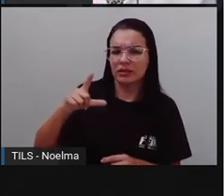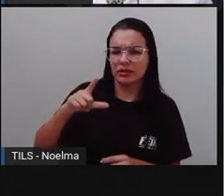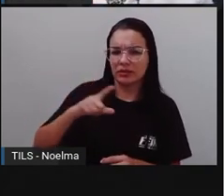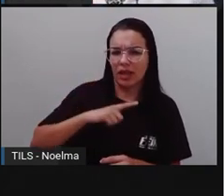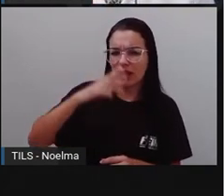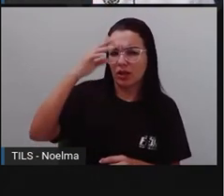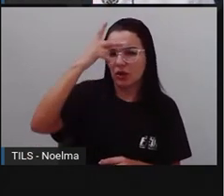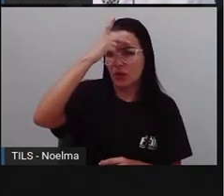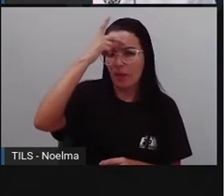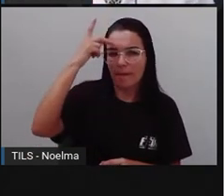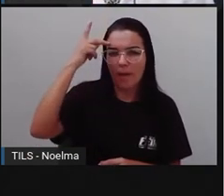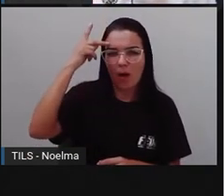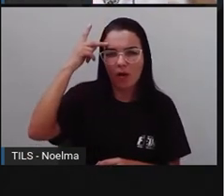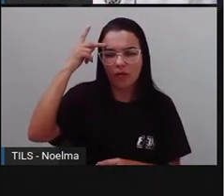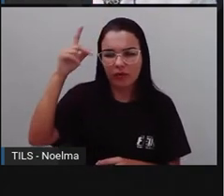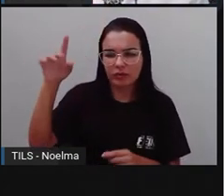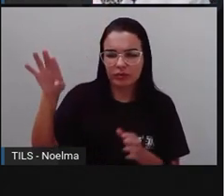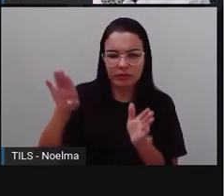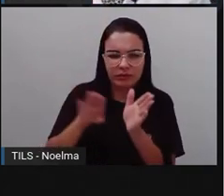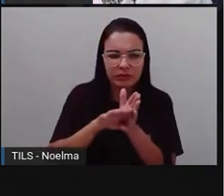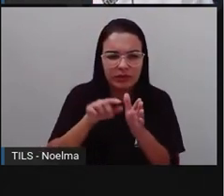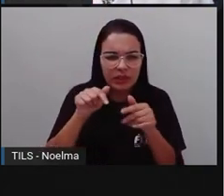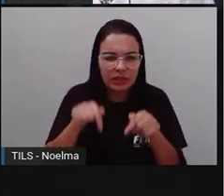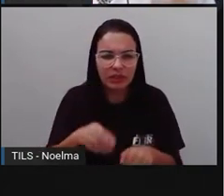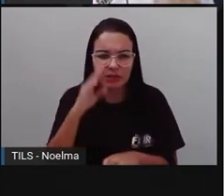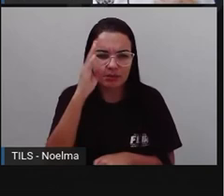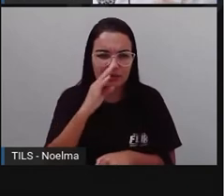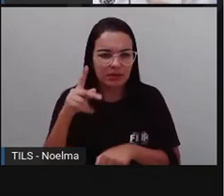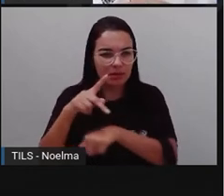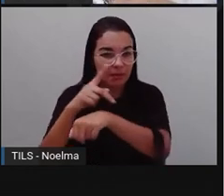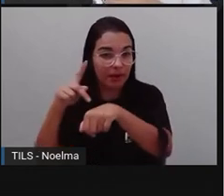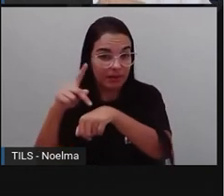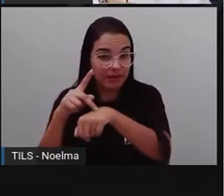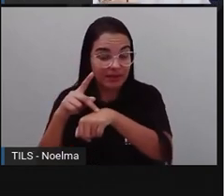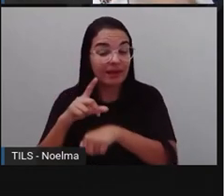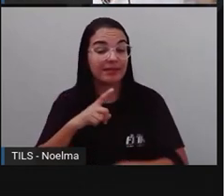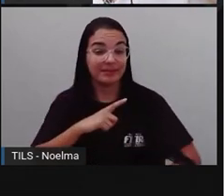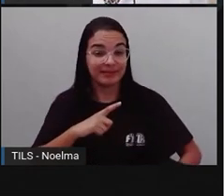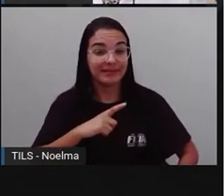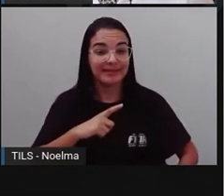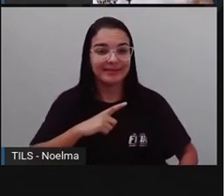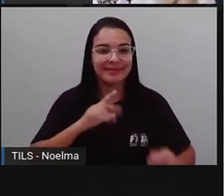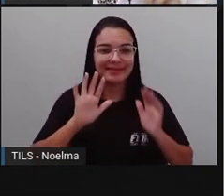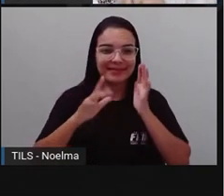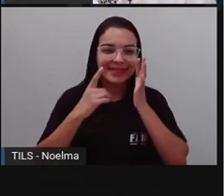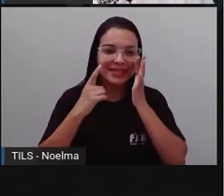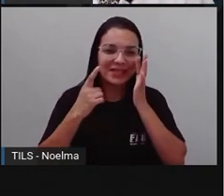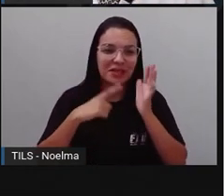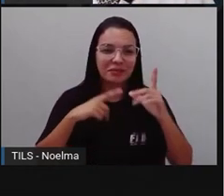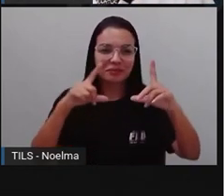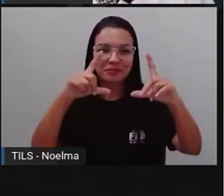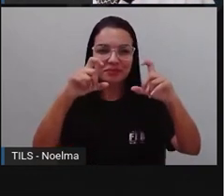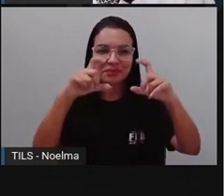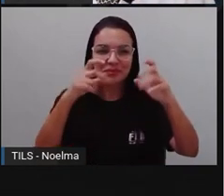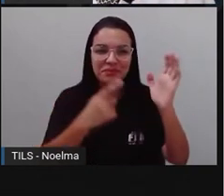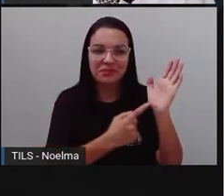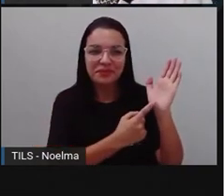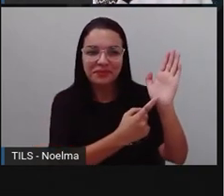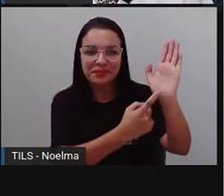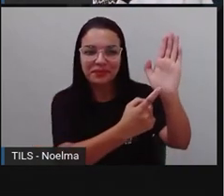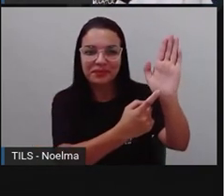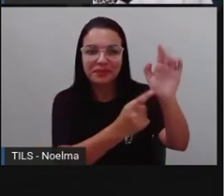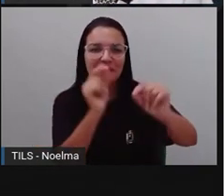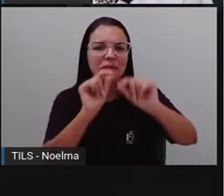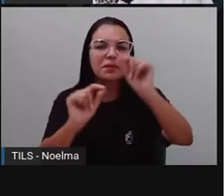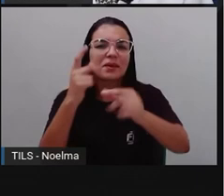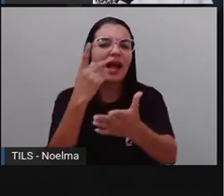nós vimos aí durante a nossa aula? Então, nós sabemos, olha lá, nessa imagem, por exemplo, que a Pró trouxe,